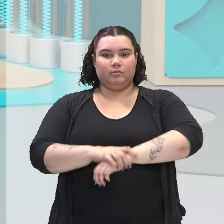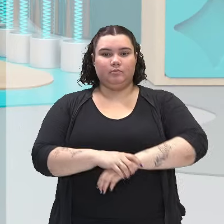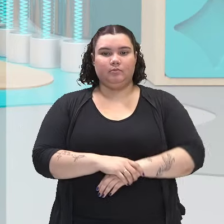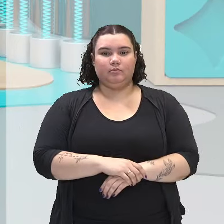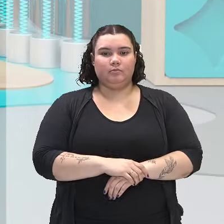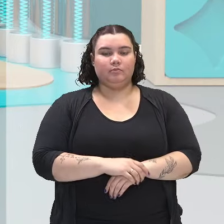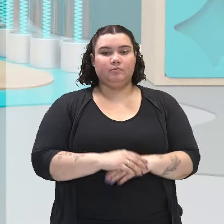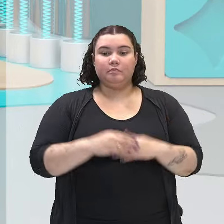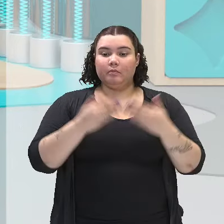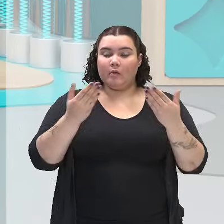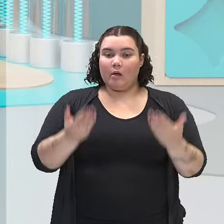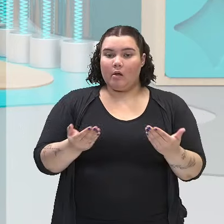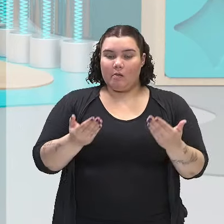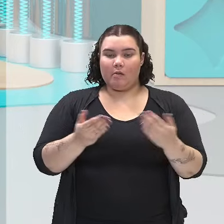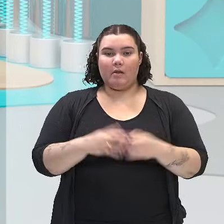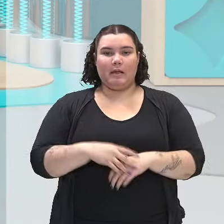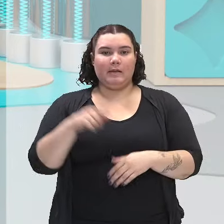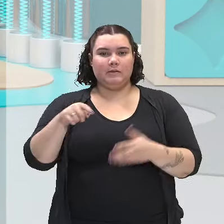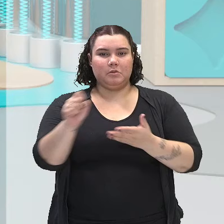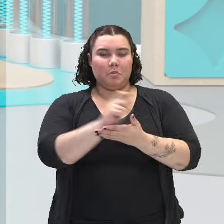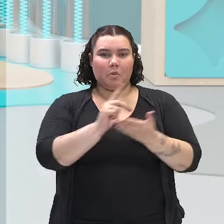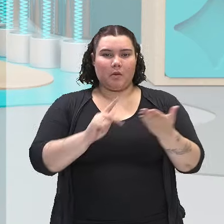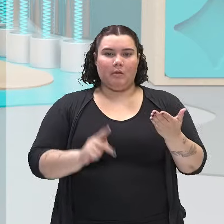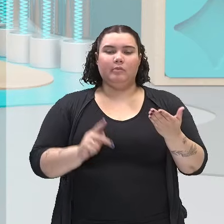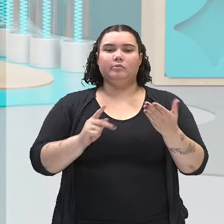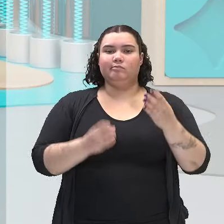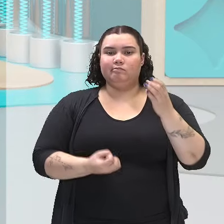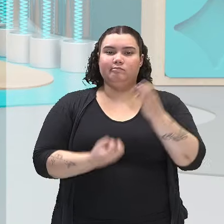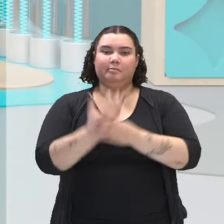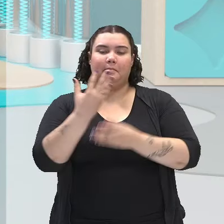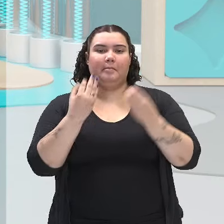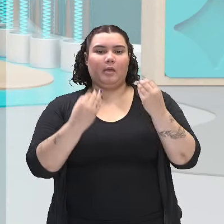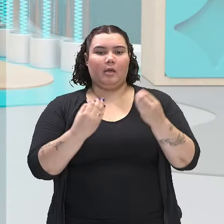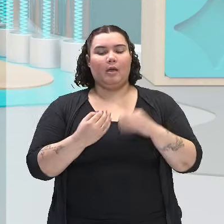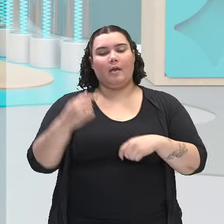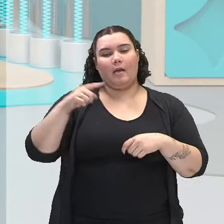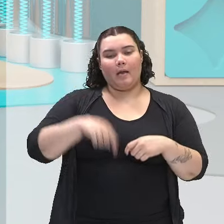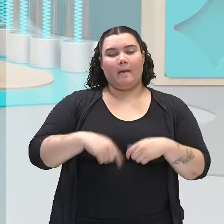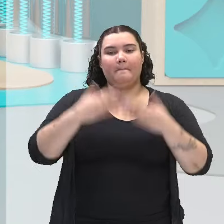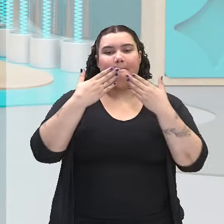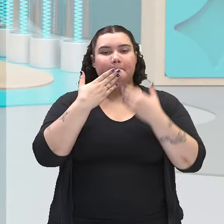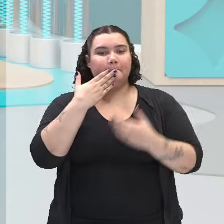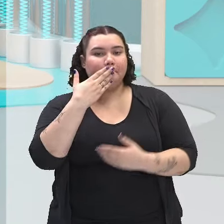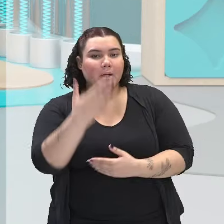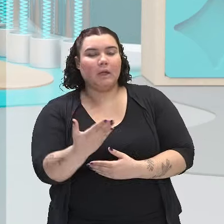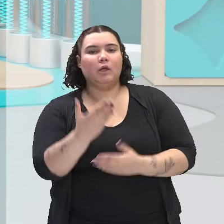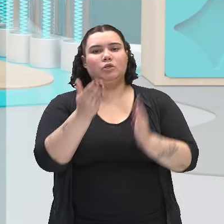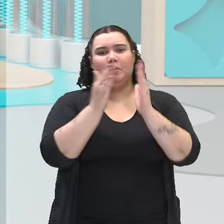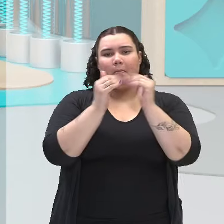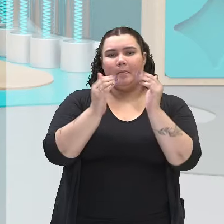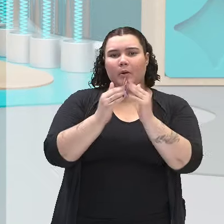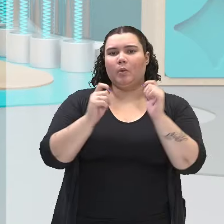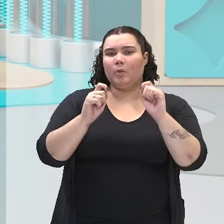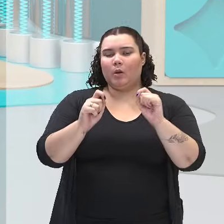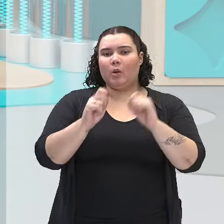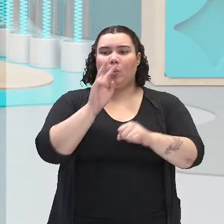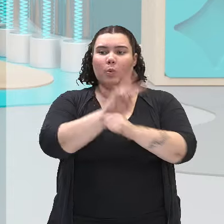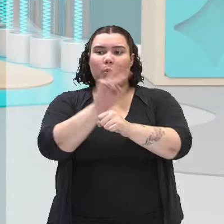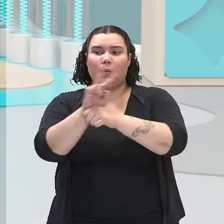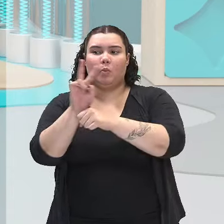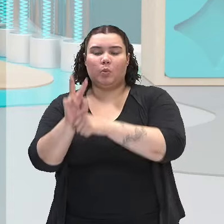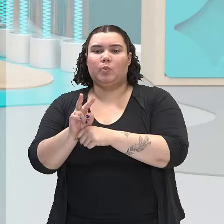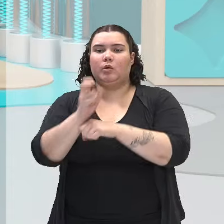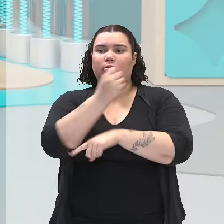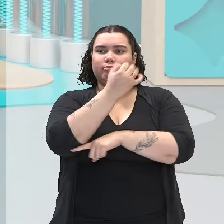poética é um apelo à preservação da terra como uma fonte de vida e